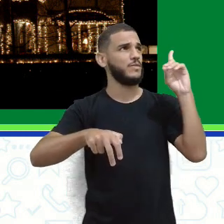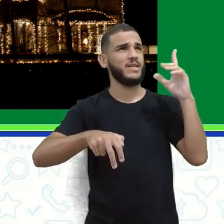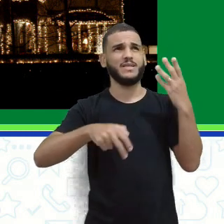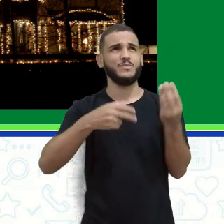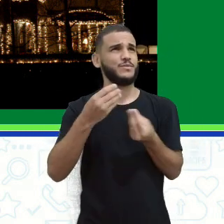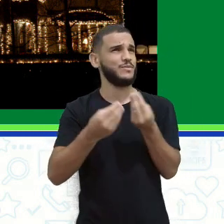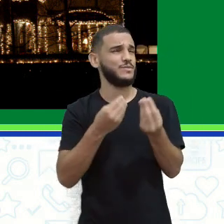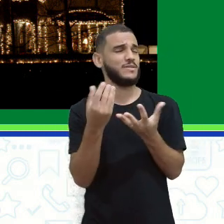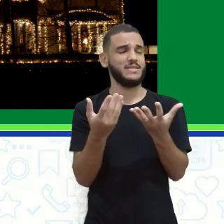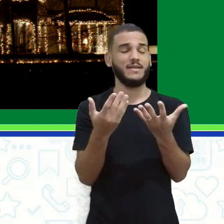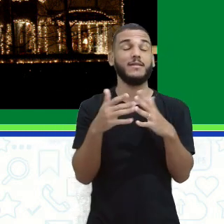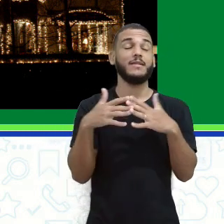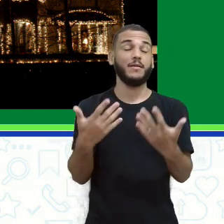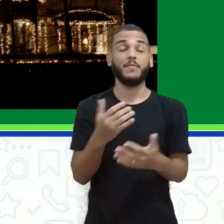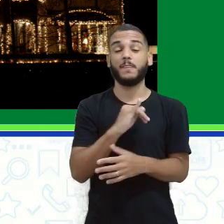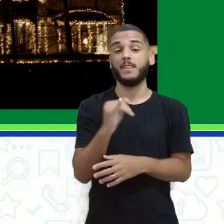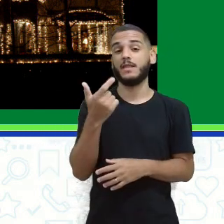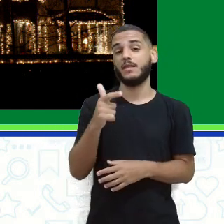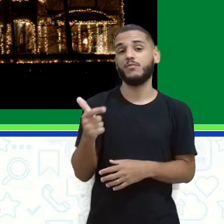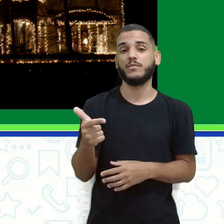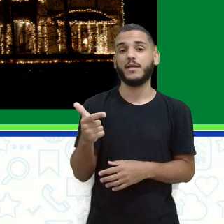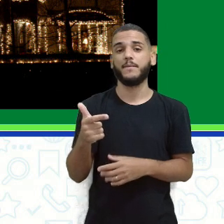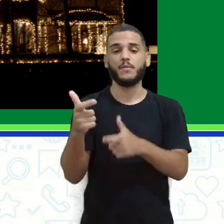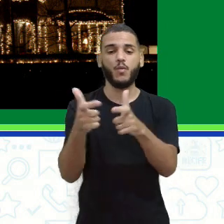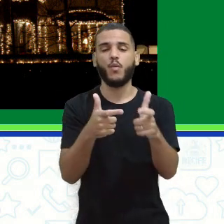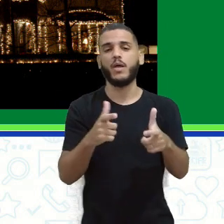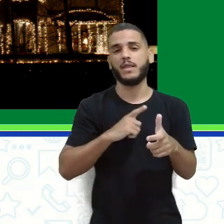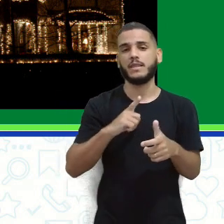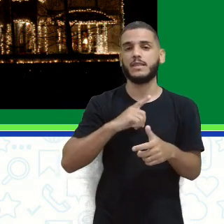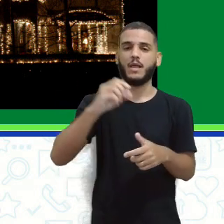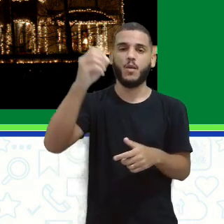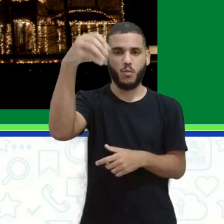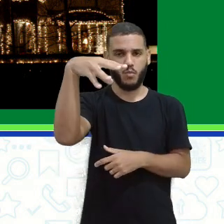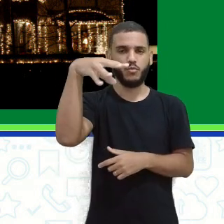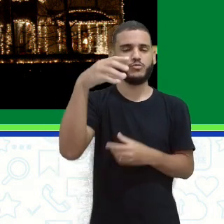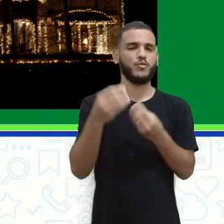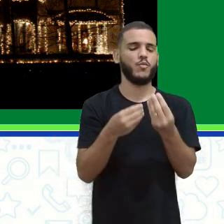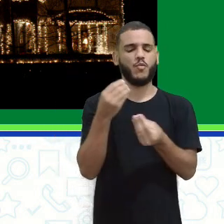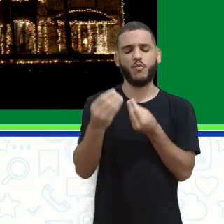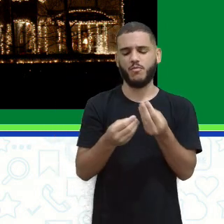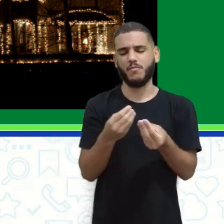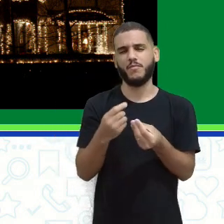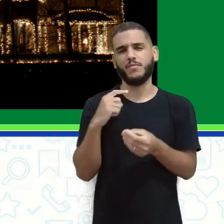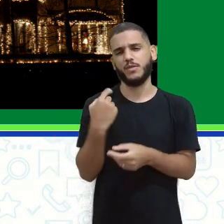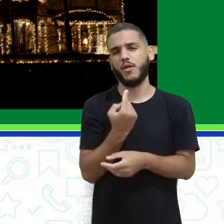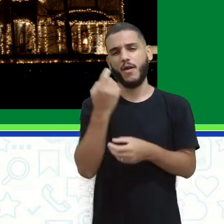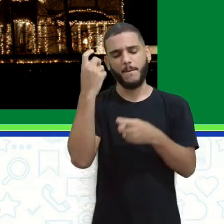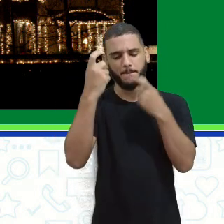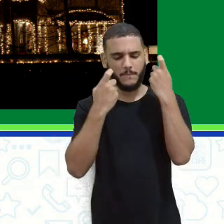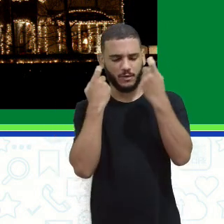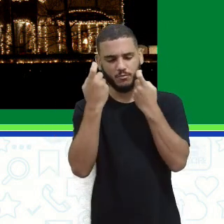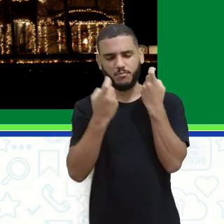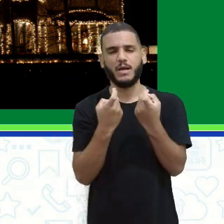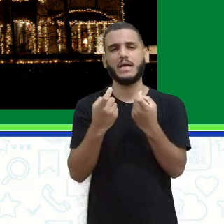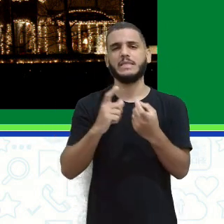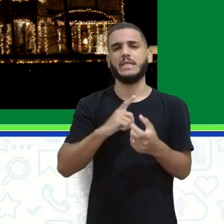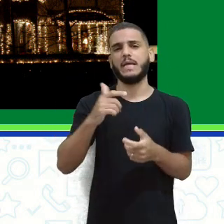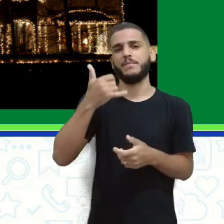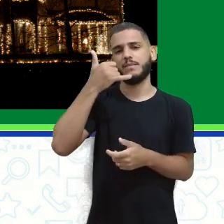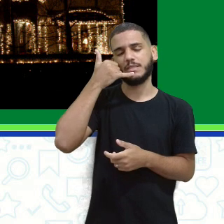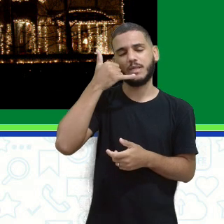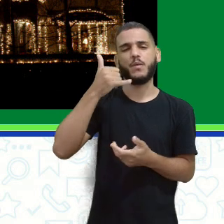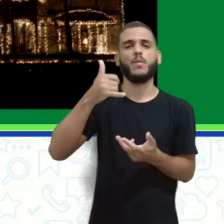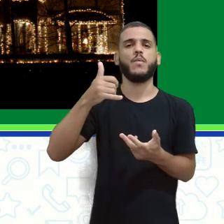Vê, sem o poste de luz, como é que ia ser isso, né? Já fica todo mundo, eita, aí cai sinal de celular, né?